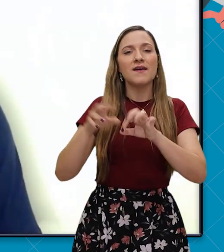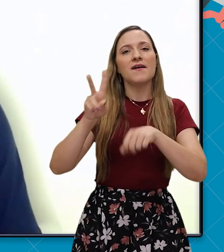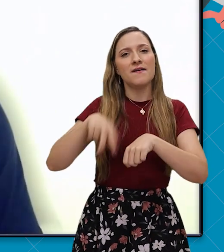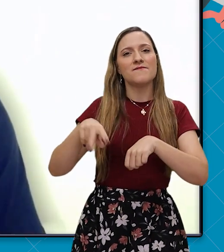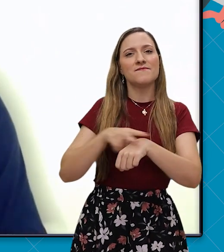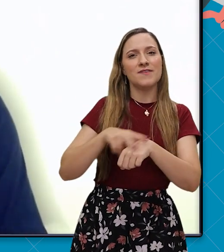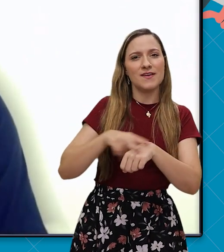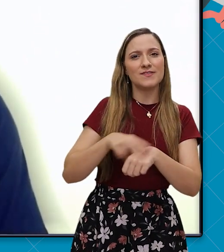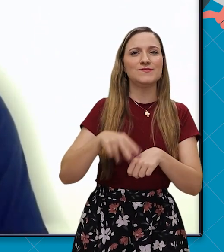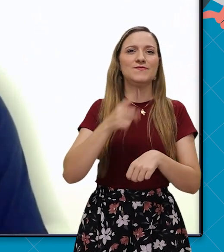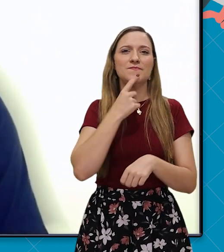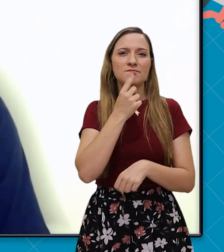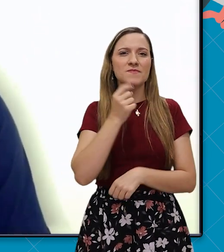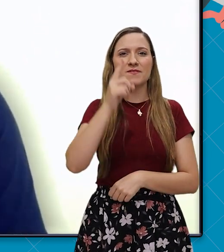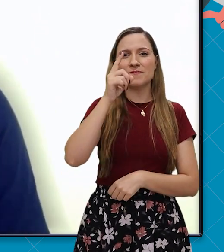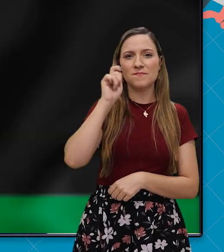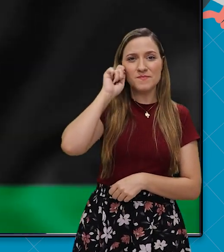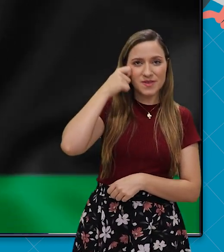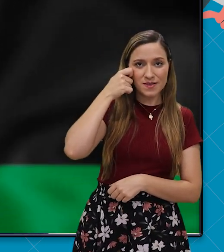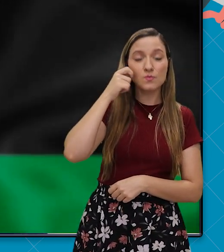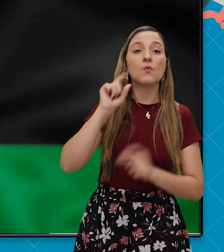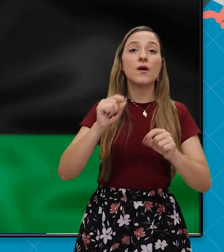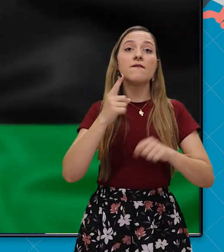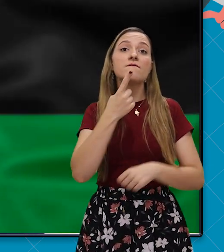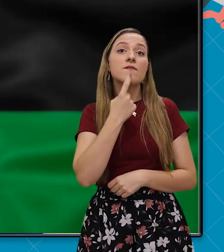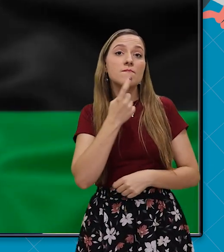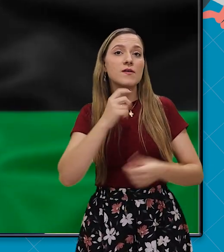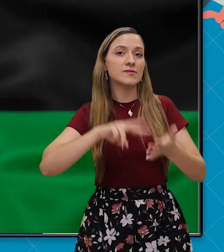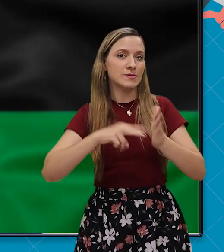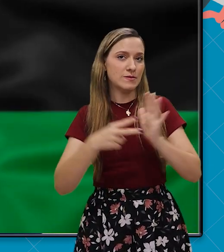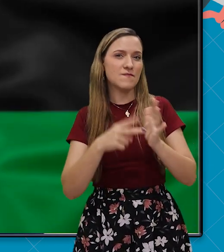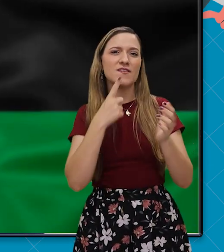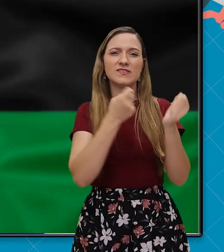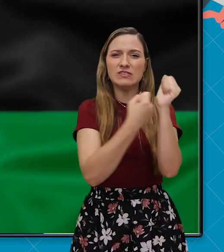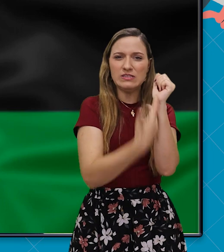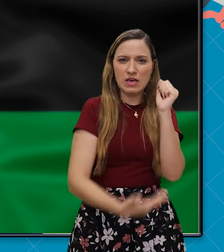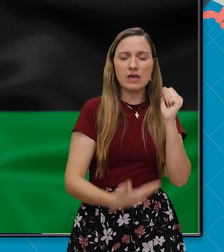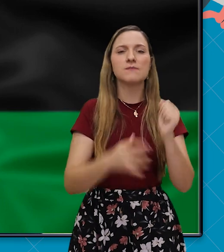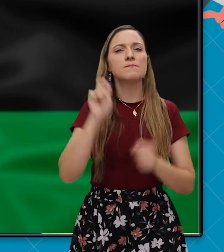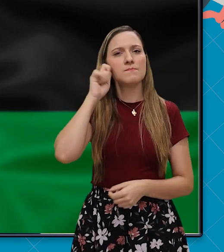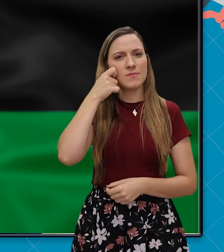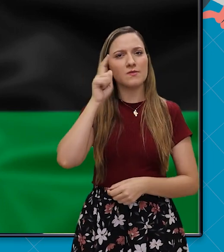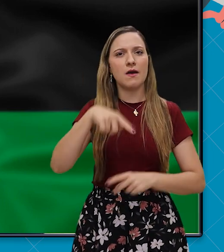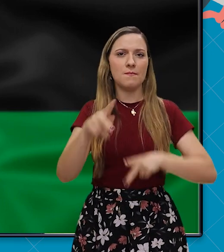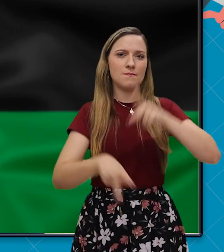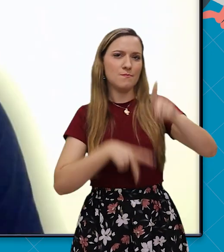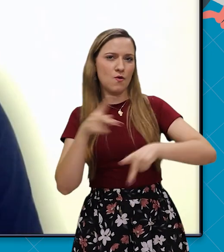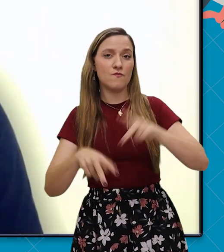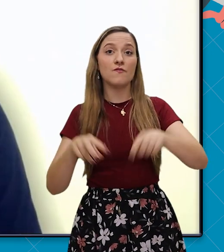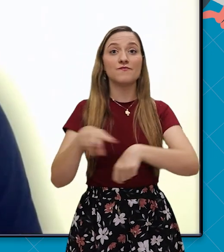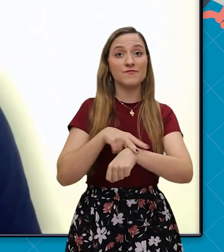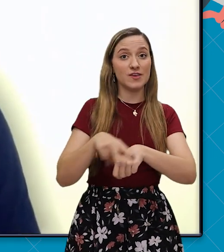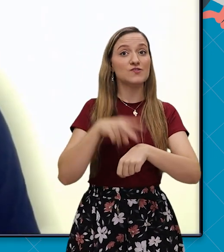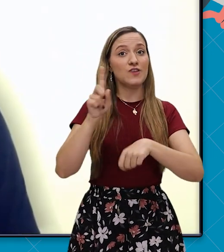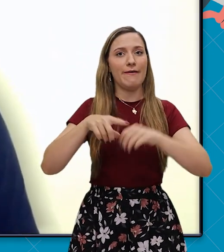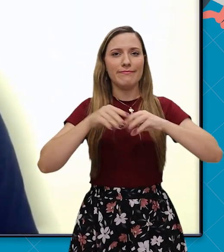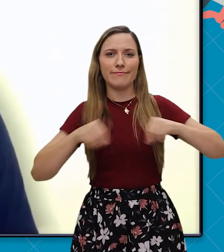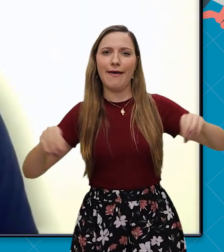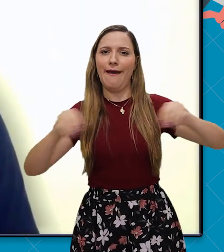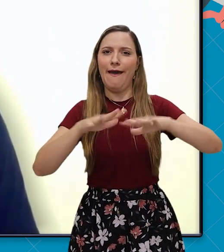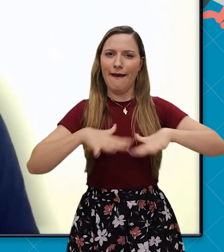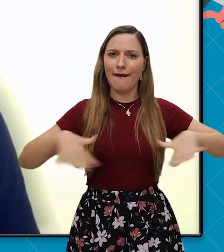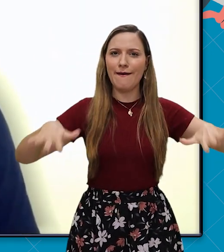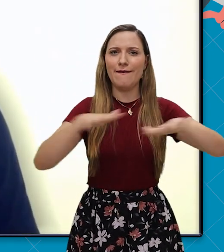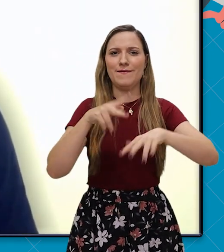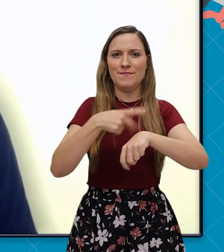E a bandeira pan-africanista é vermelho, preto e verde. Vermelho é o sangue, o preto